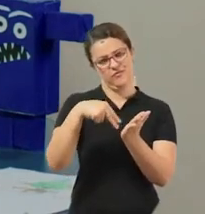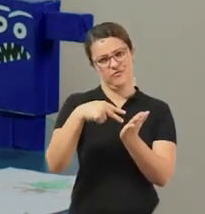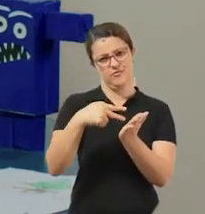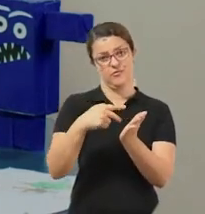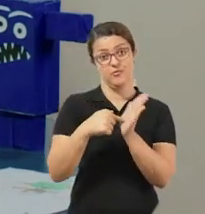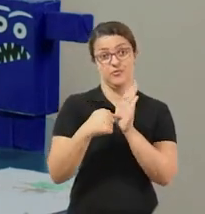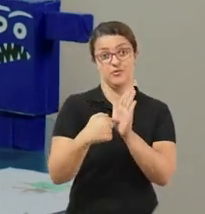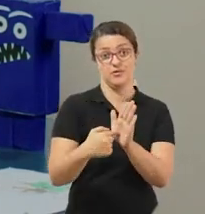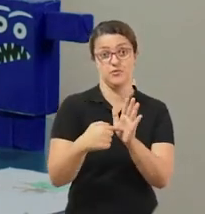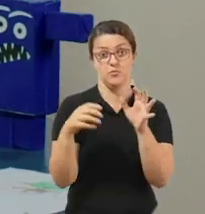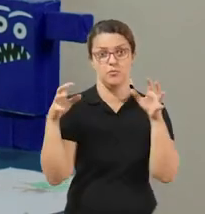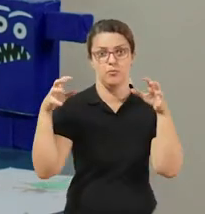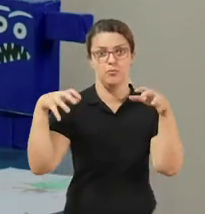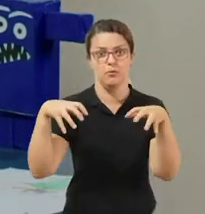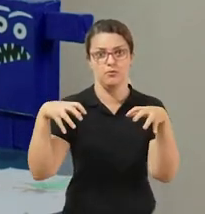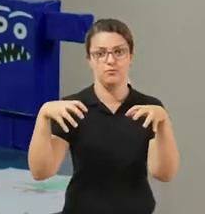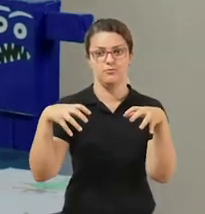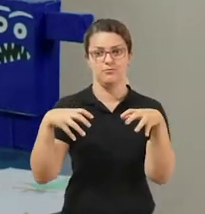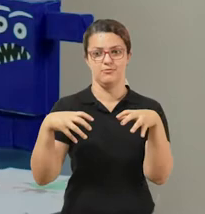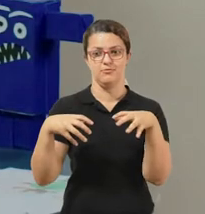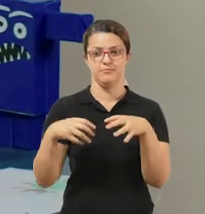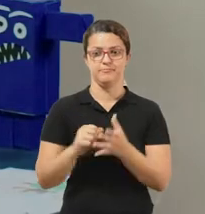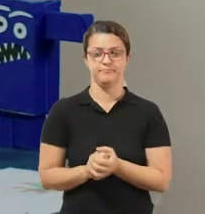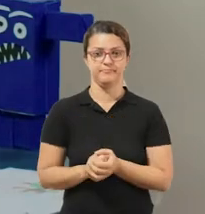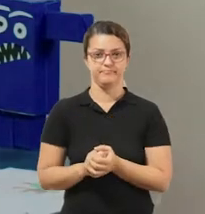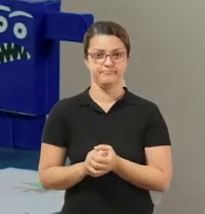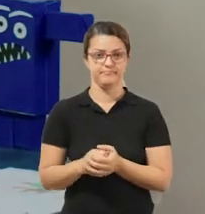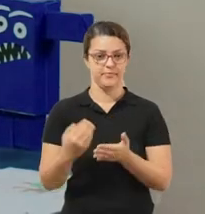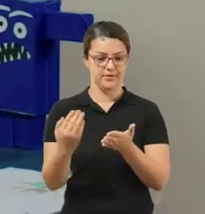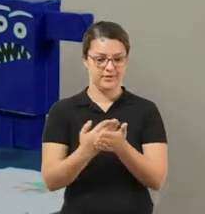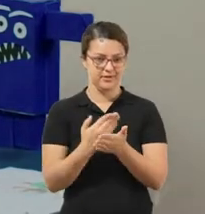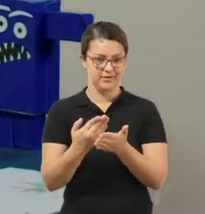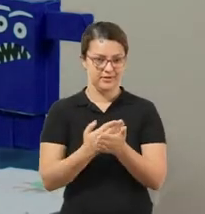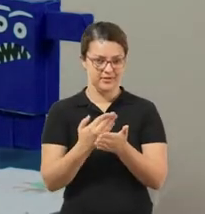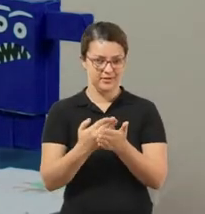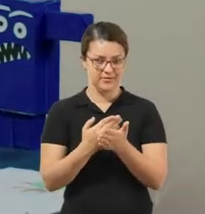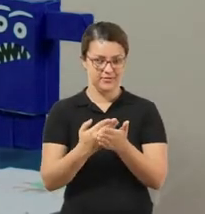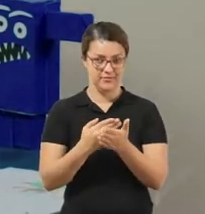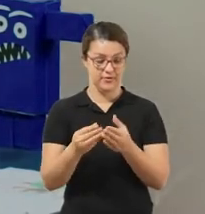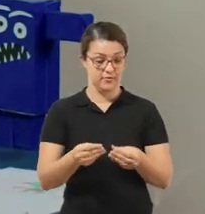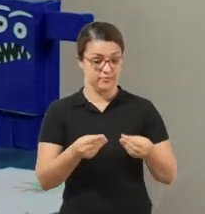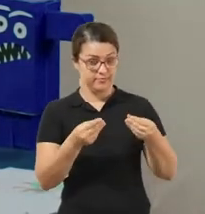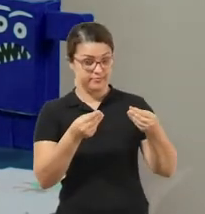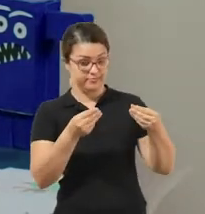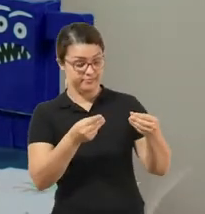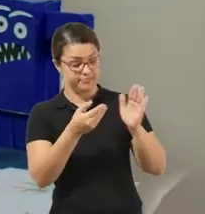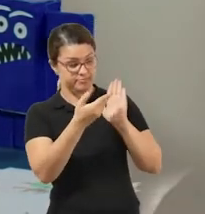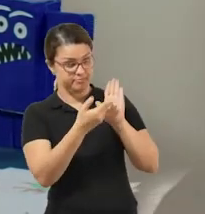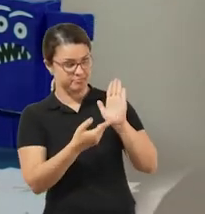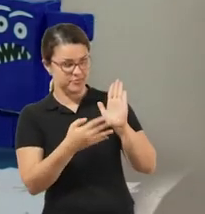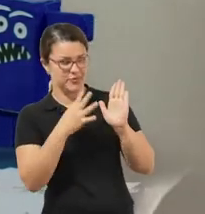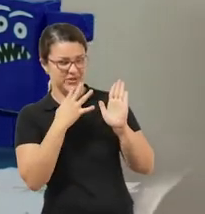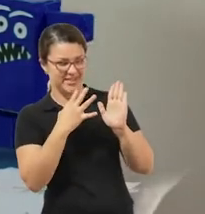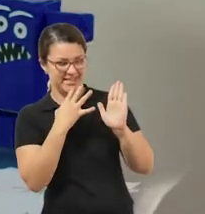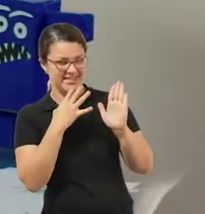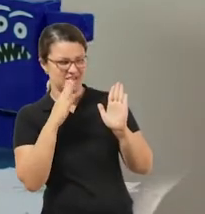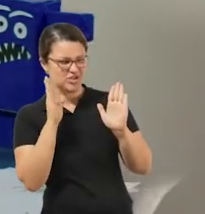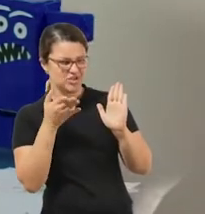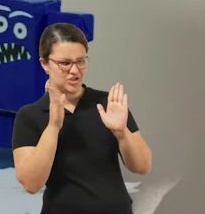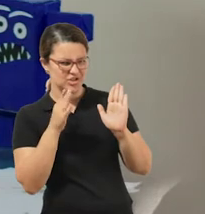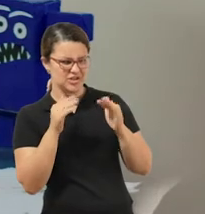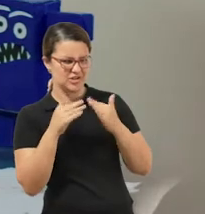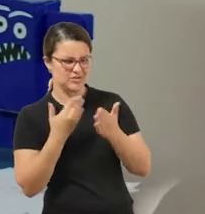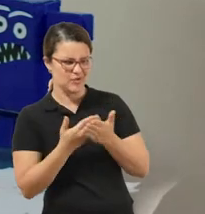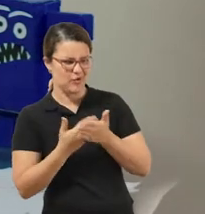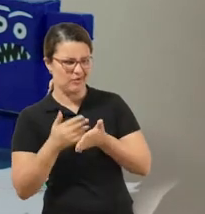sobre monstro. Vou pegar o primeiro livro que eu acredito que vocês provavelmente já conheçam